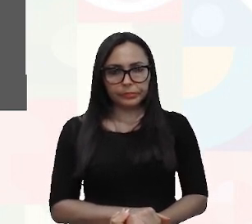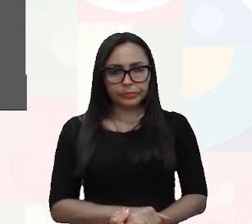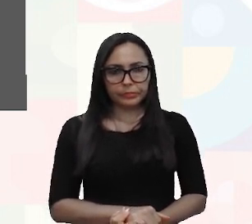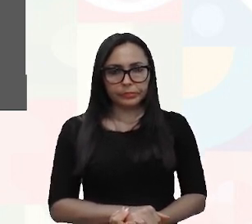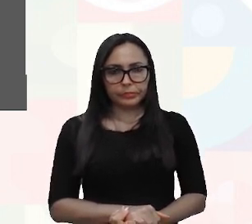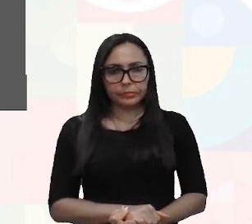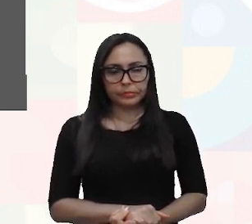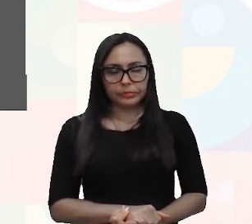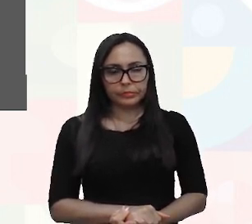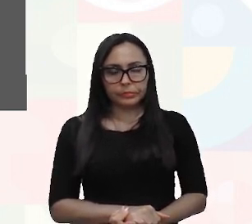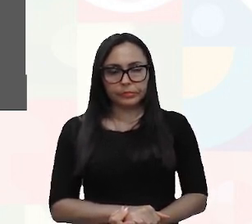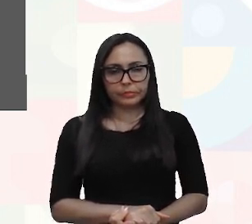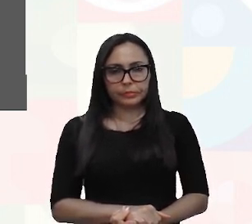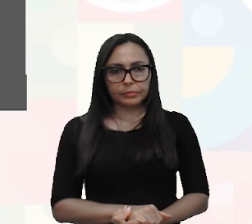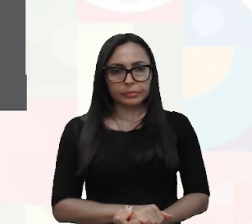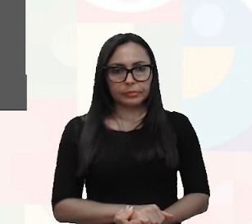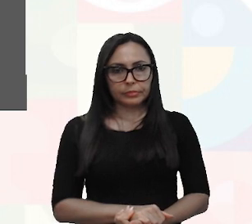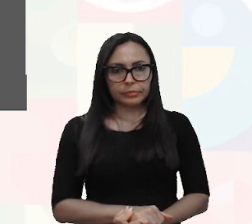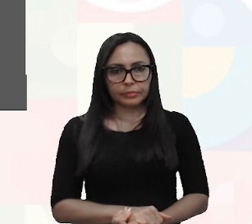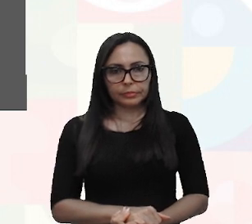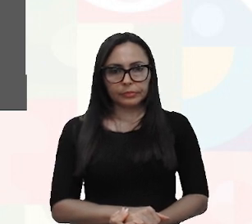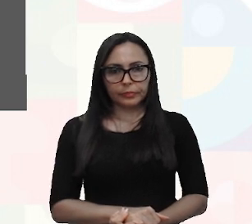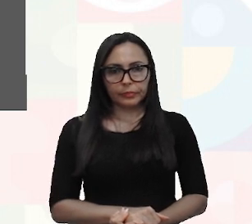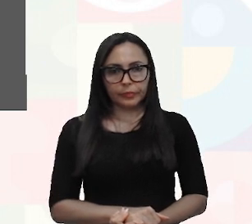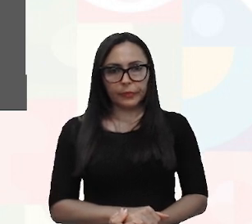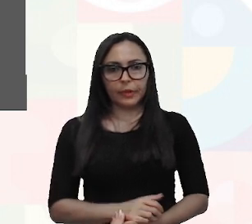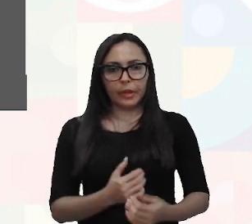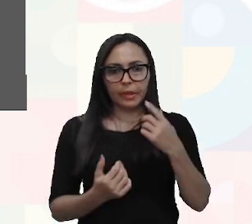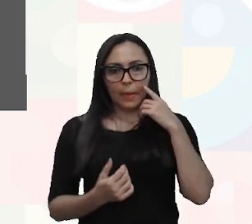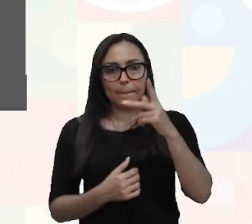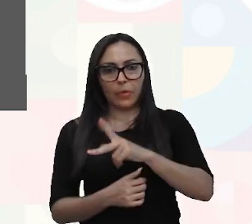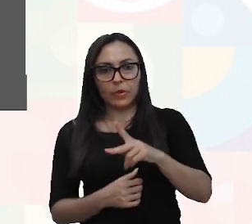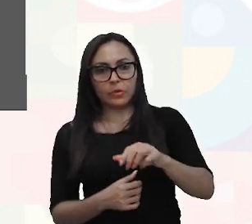Aqui. Pronto, aí no estúdio,